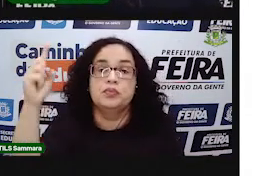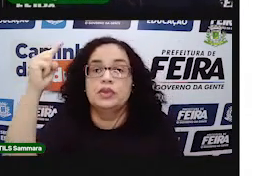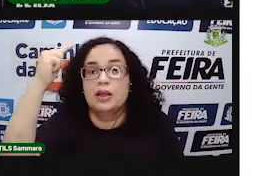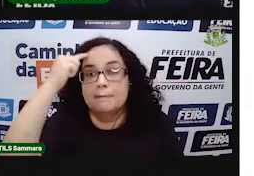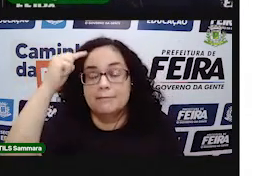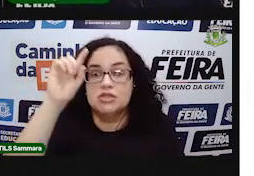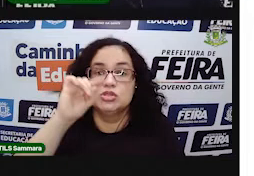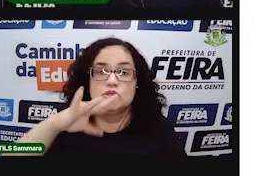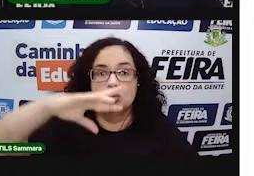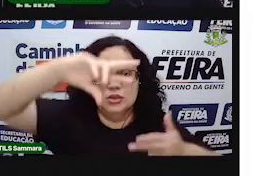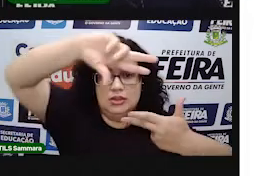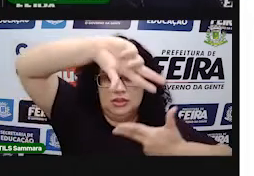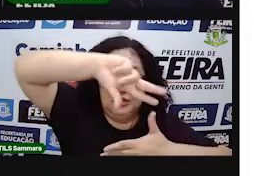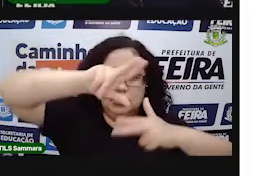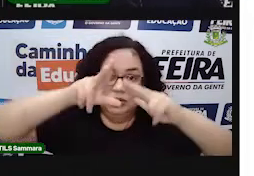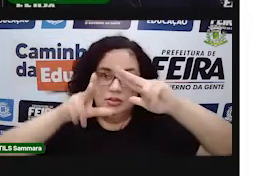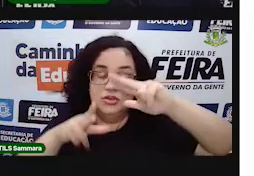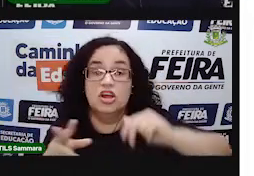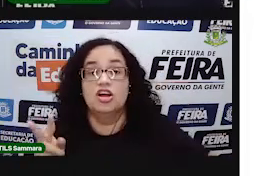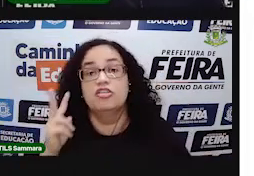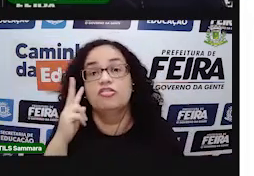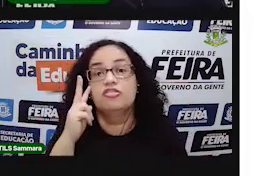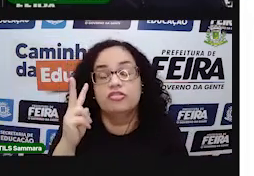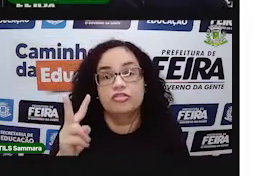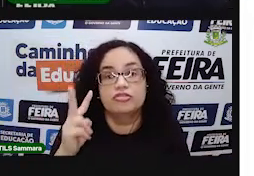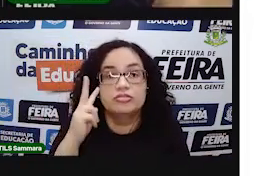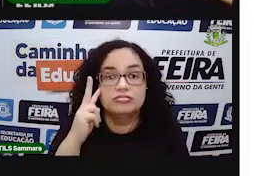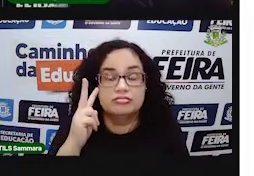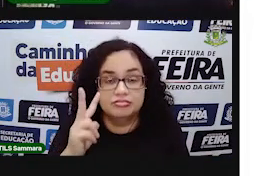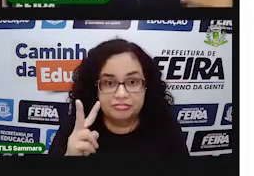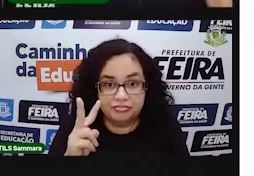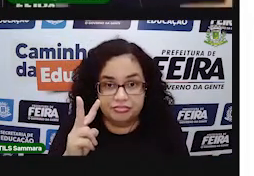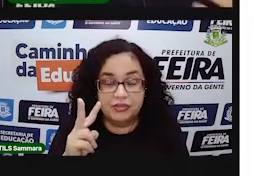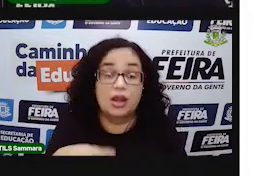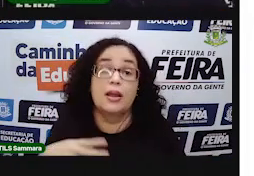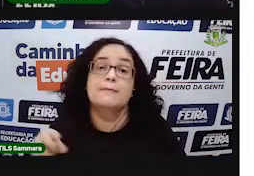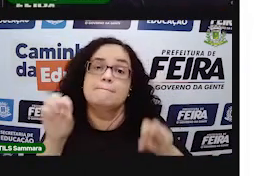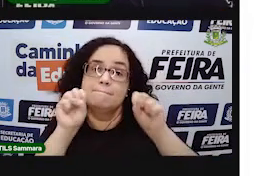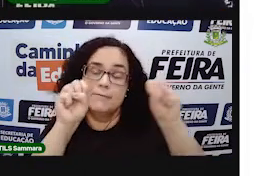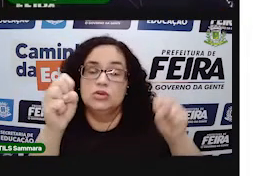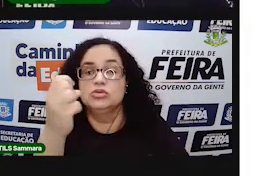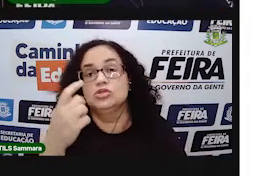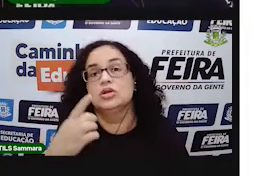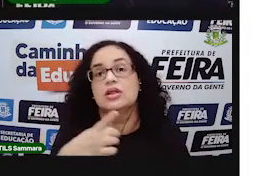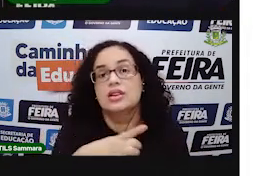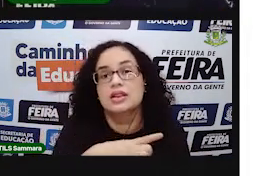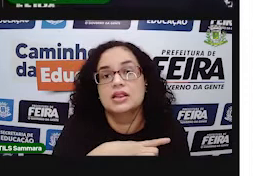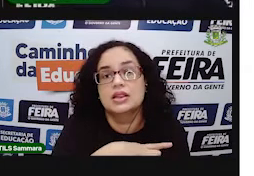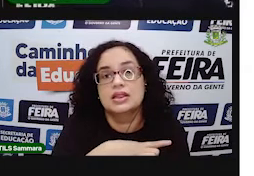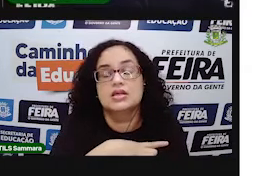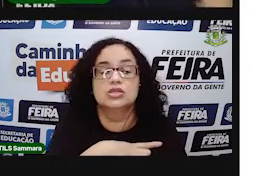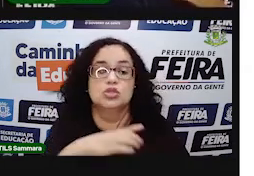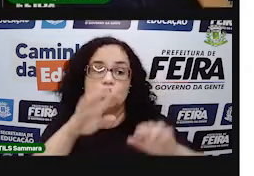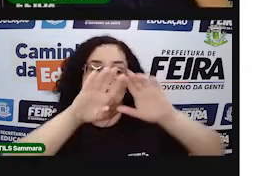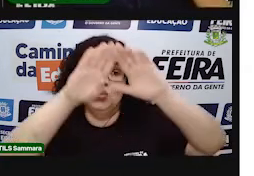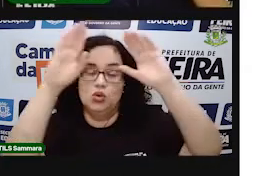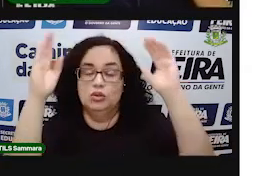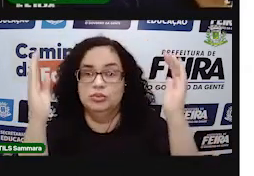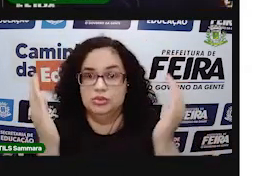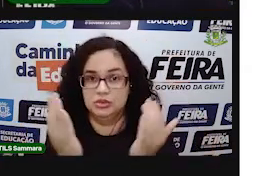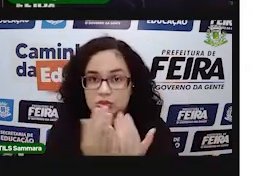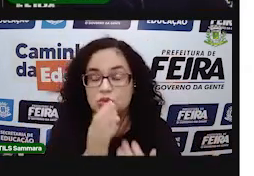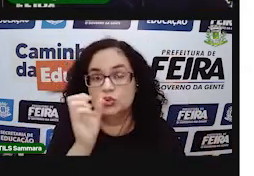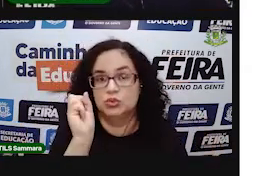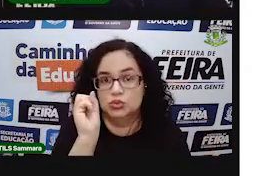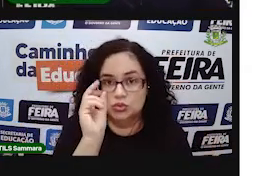Tá bom? A gente vai pensar só neles aí e vamos ver, né? Pode até aparecer alguma